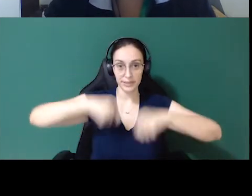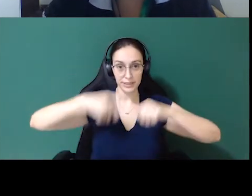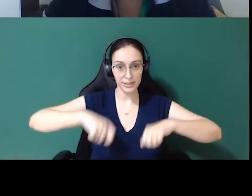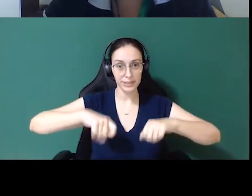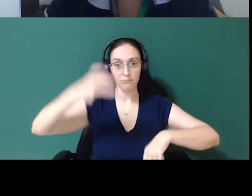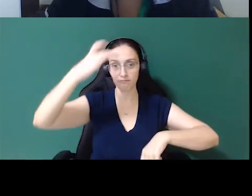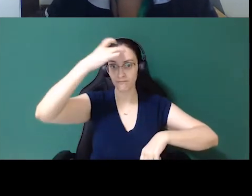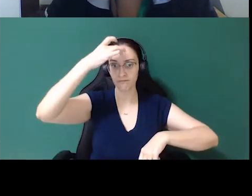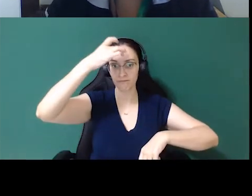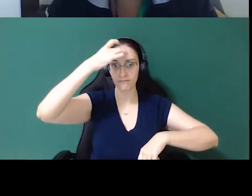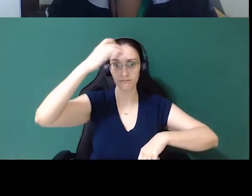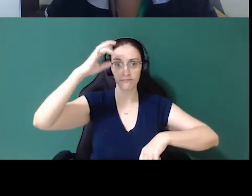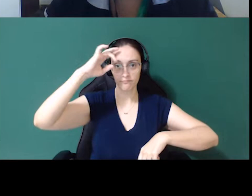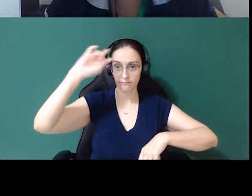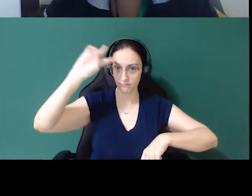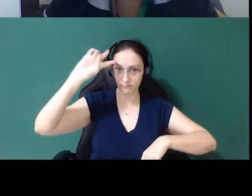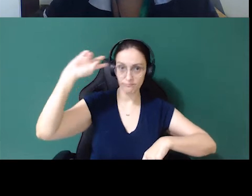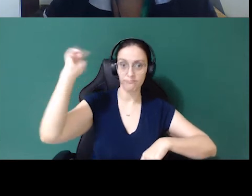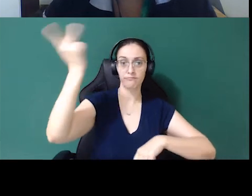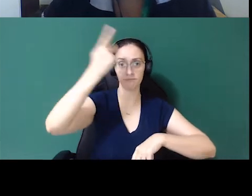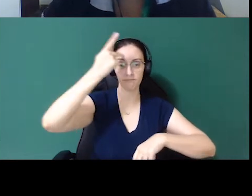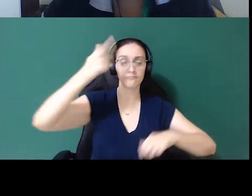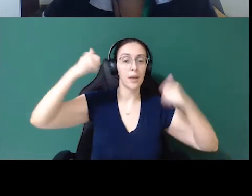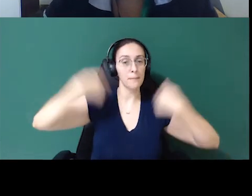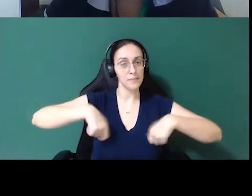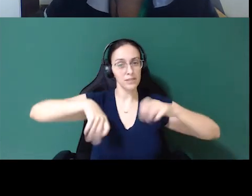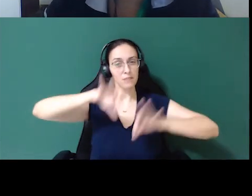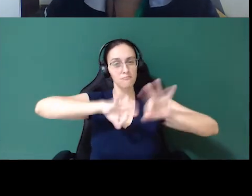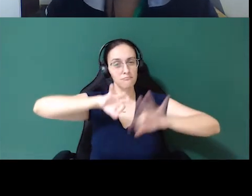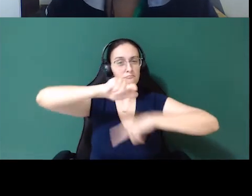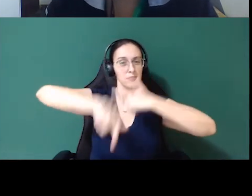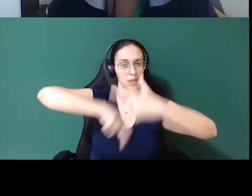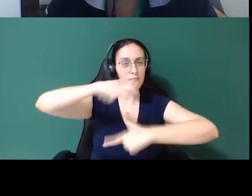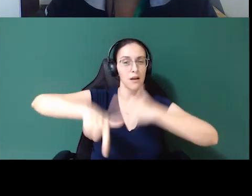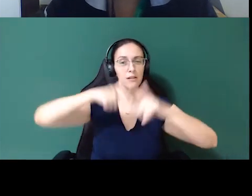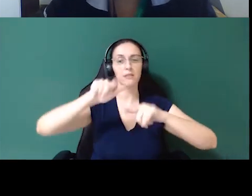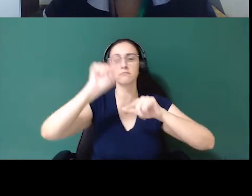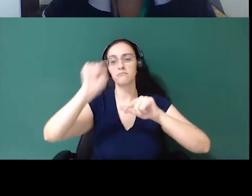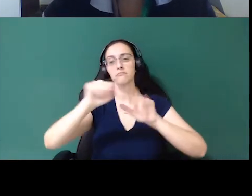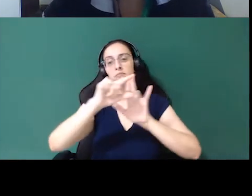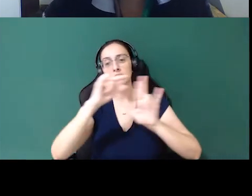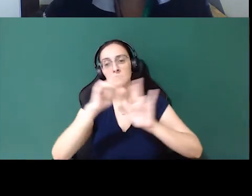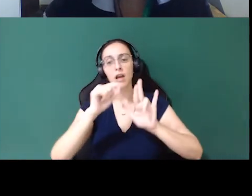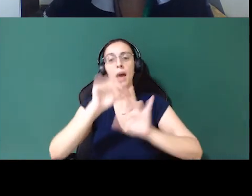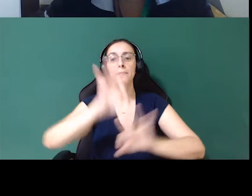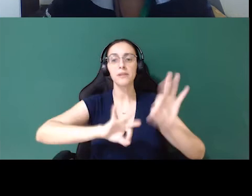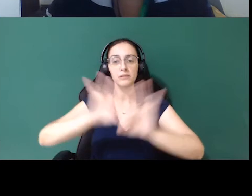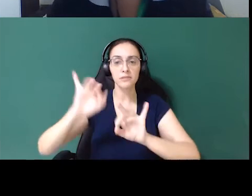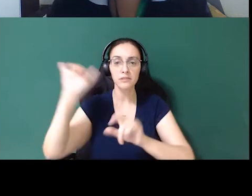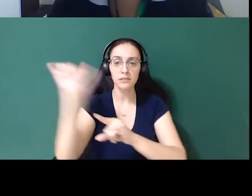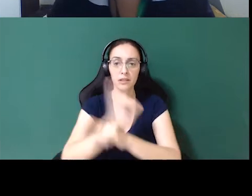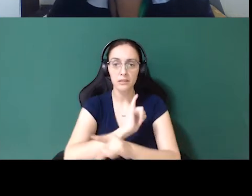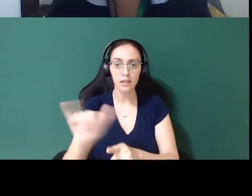essa mentalidade, né, para poder trabalhar ali com o seu LinkedIn como uma forma de planejamento e estratégia da sua carreira.